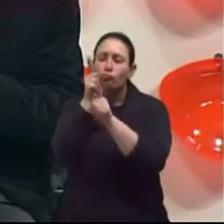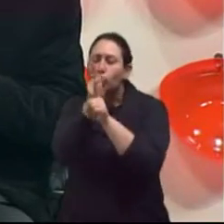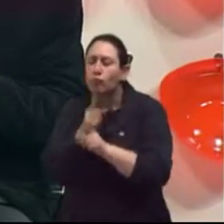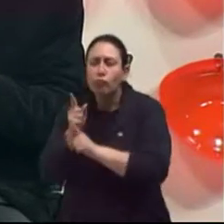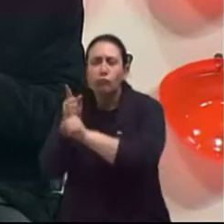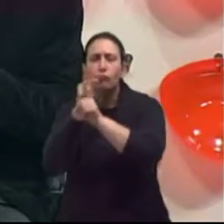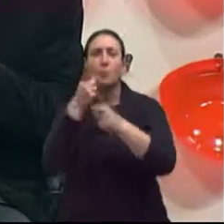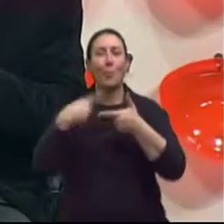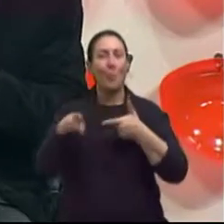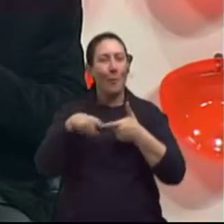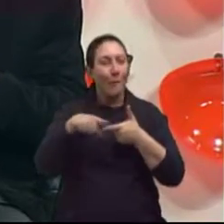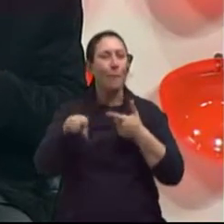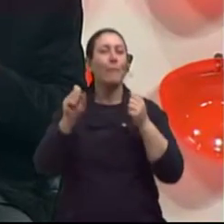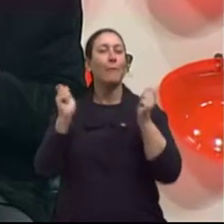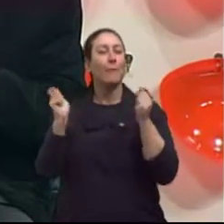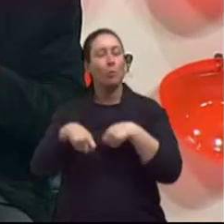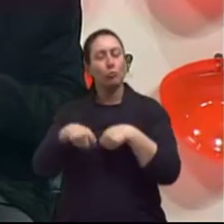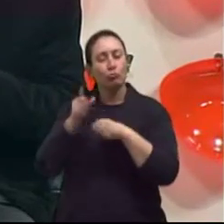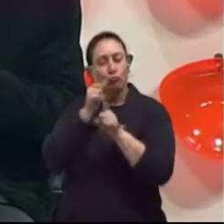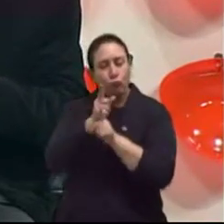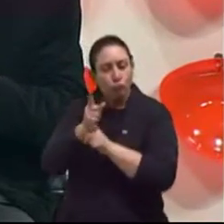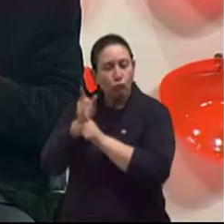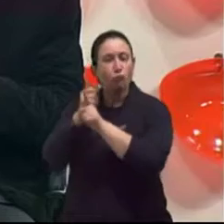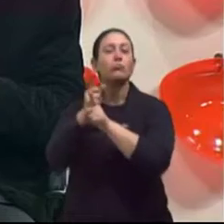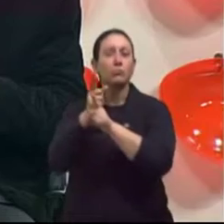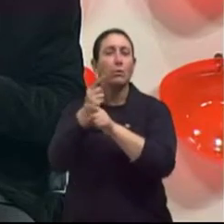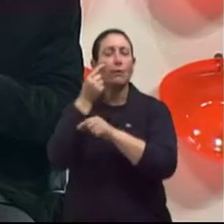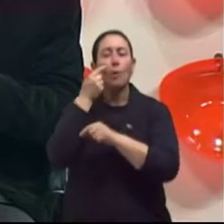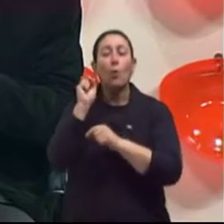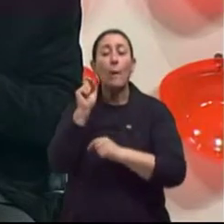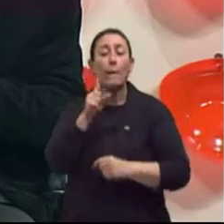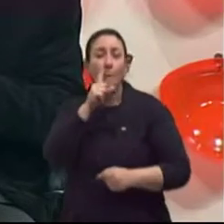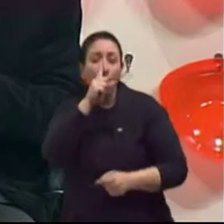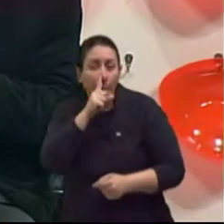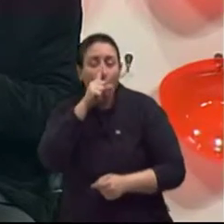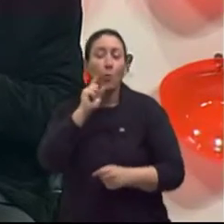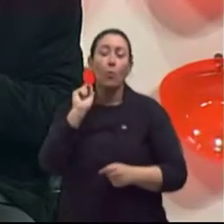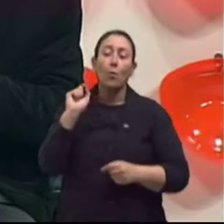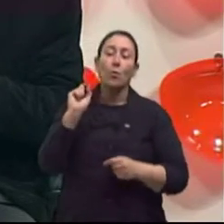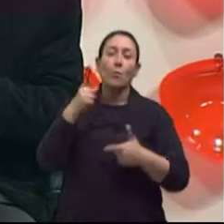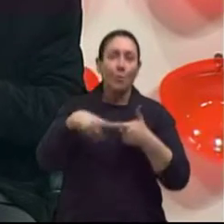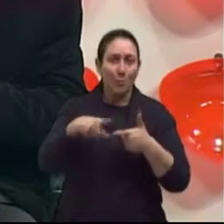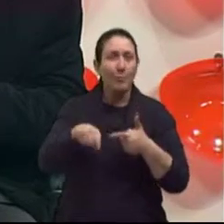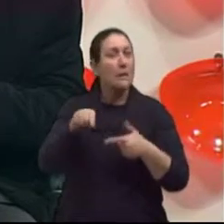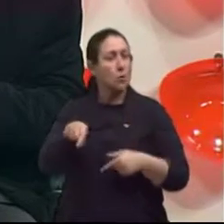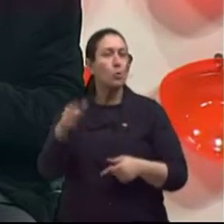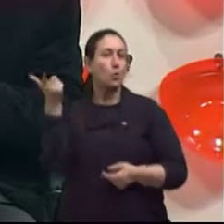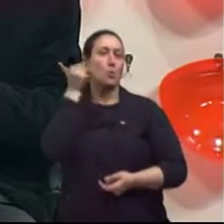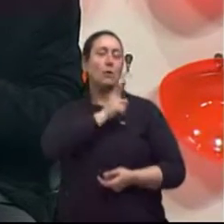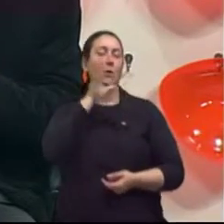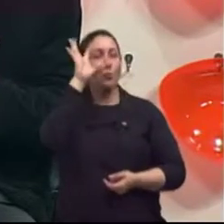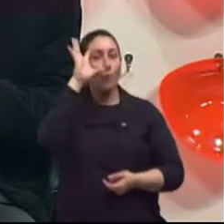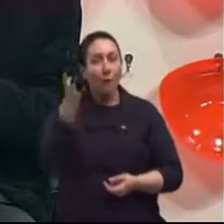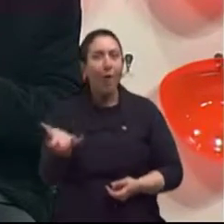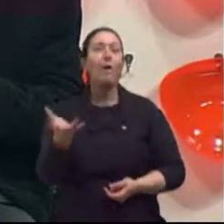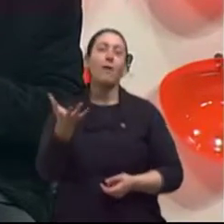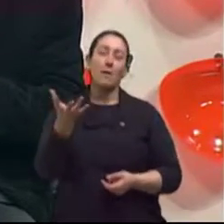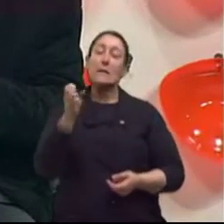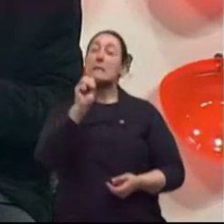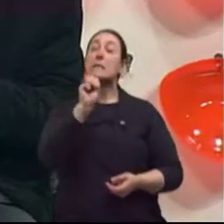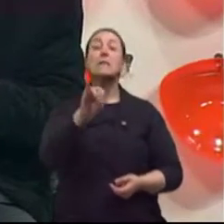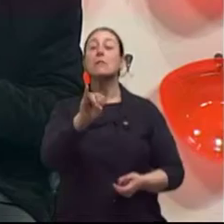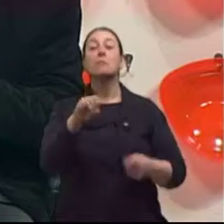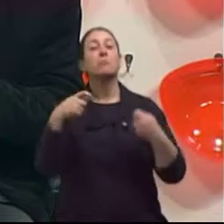situações que possivelmente poderiam acarretar algum risco para ela e isso também ajudaria a encaminhá-la, caso seja